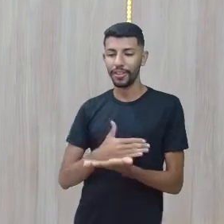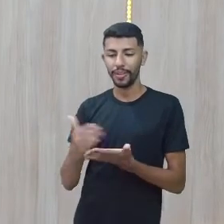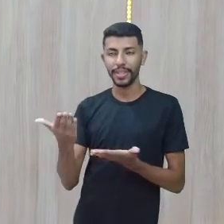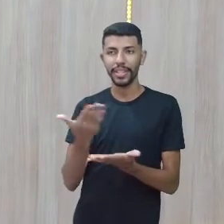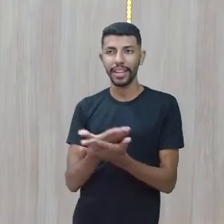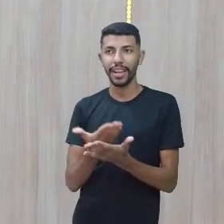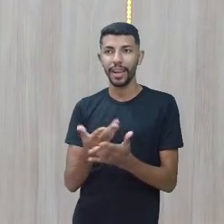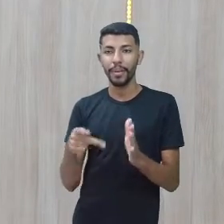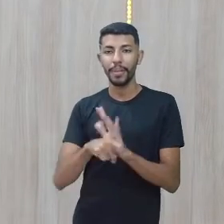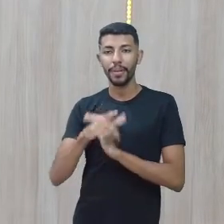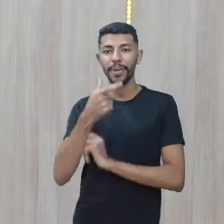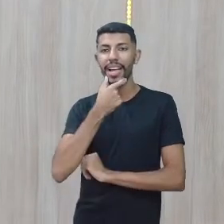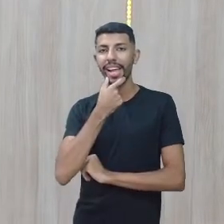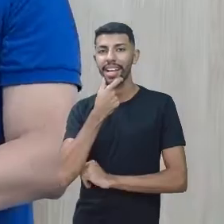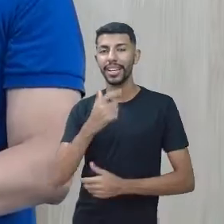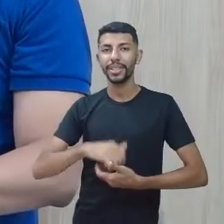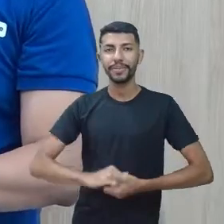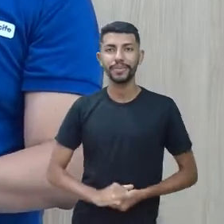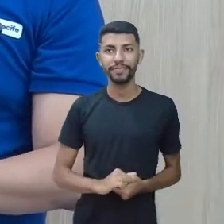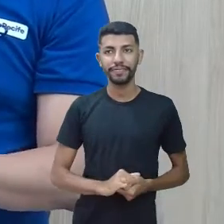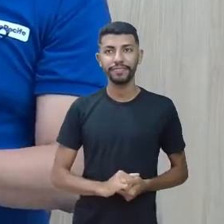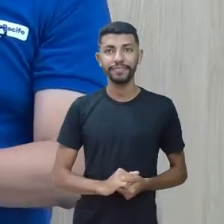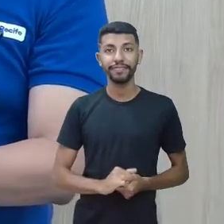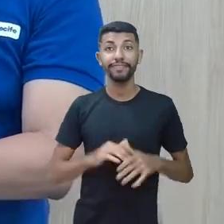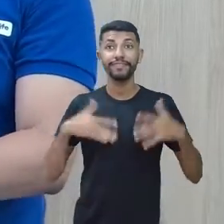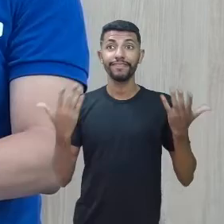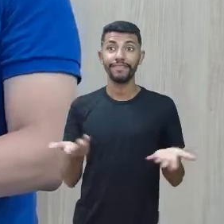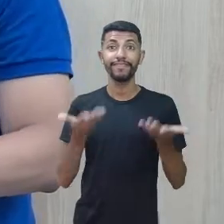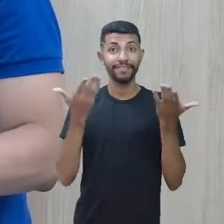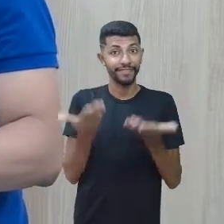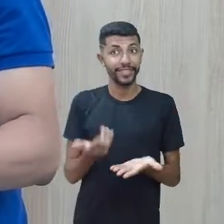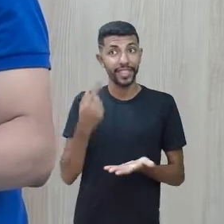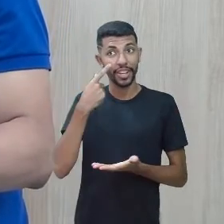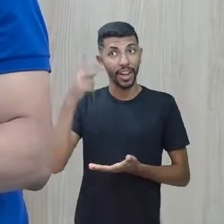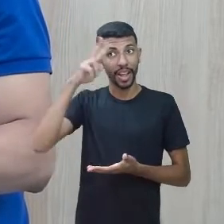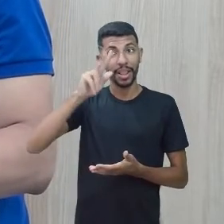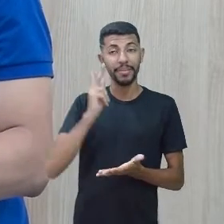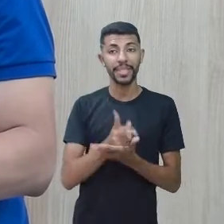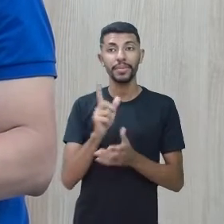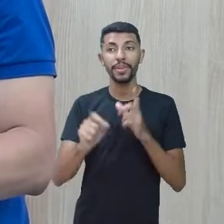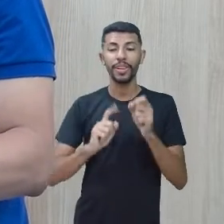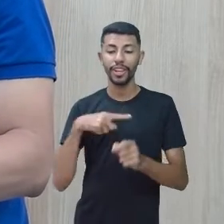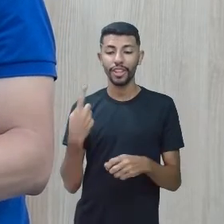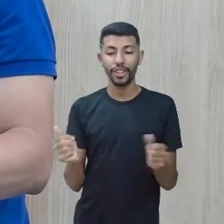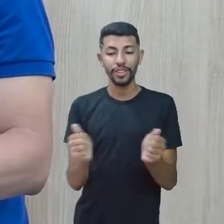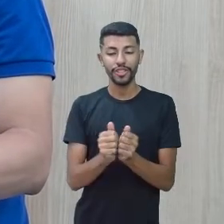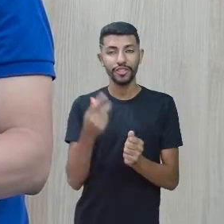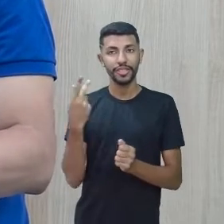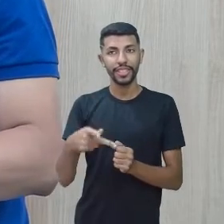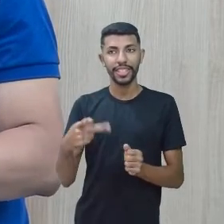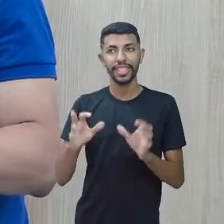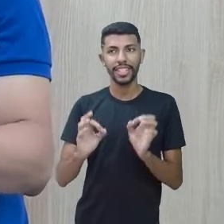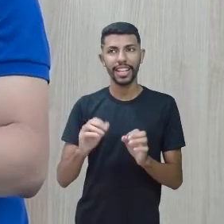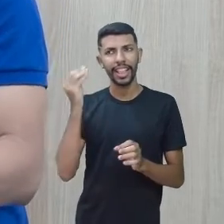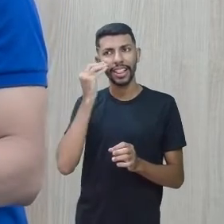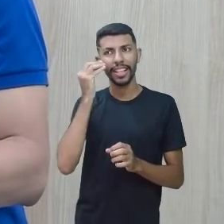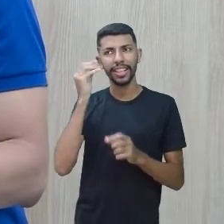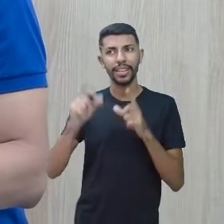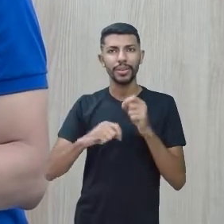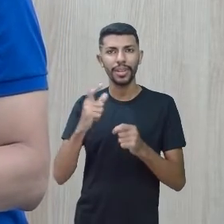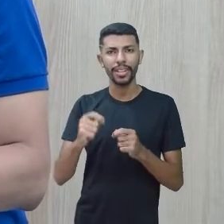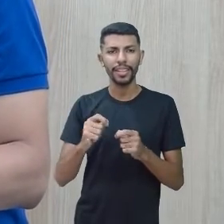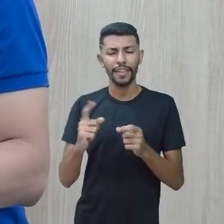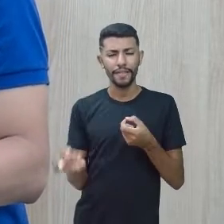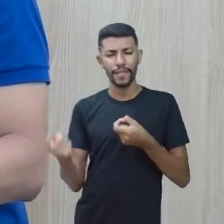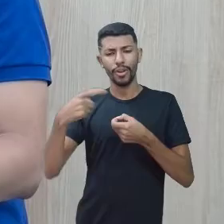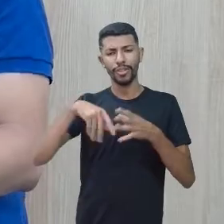de língua inglesa. Pois é, gente. Lembre sempre que estamos aqui juntos tentando compensar o prejuízo da pandemia